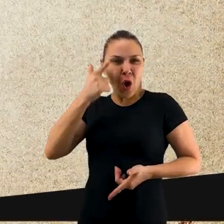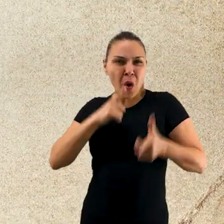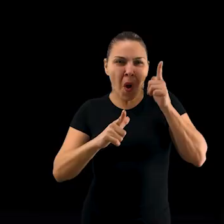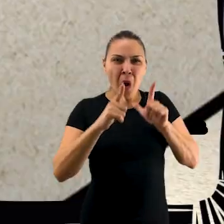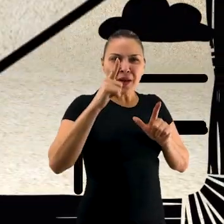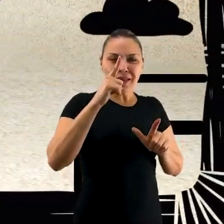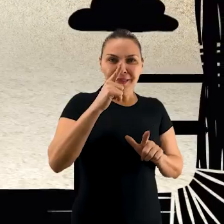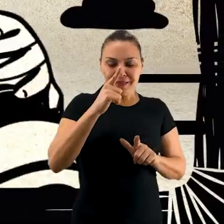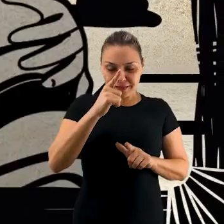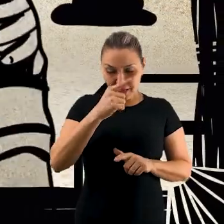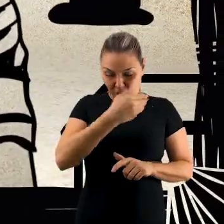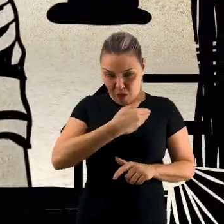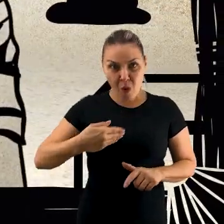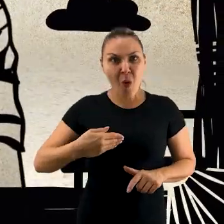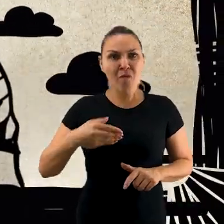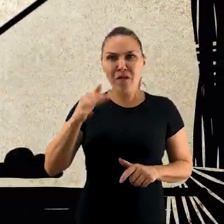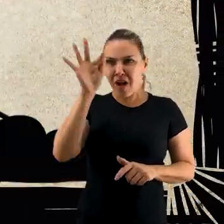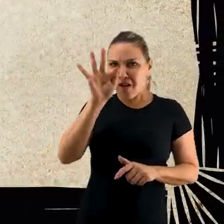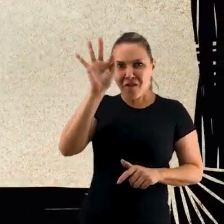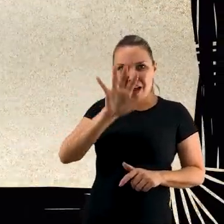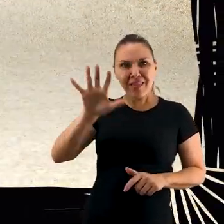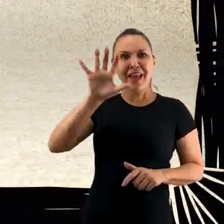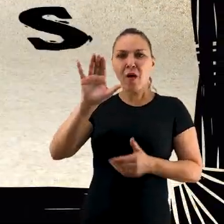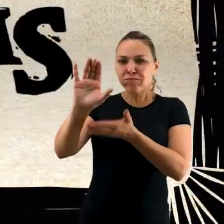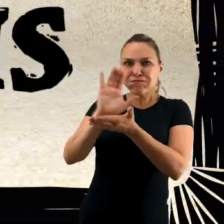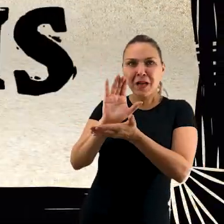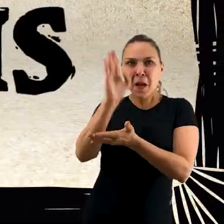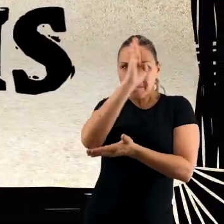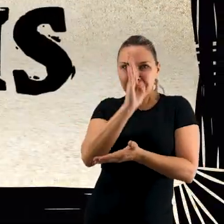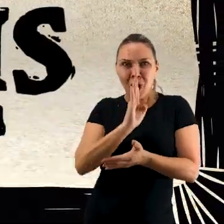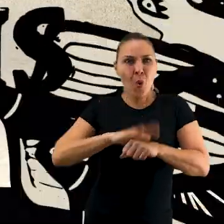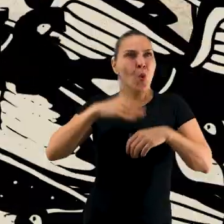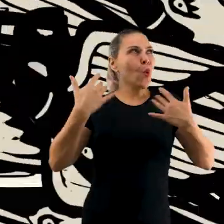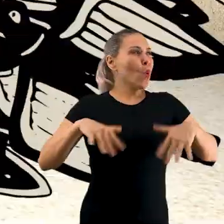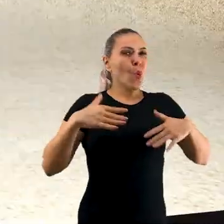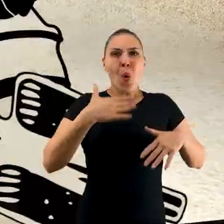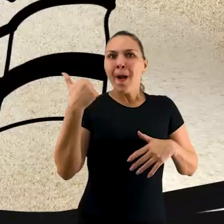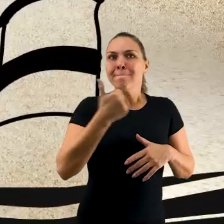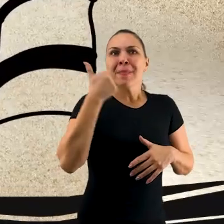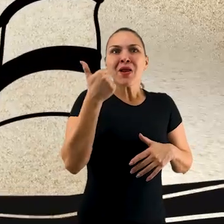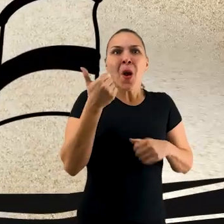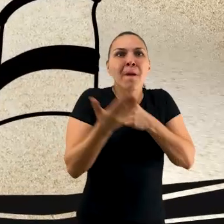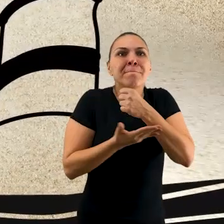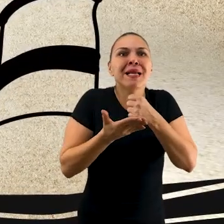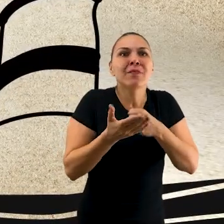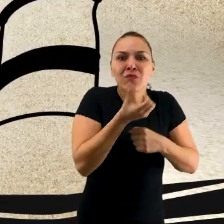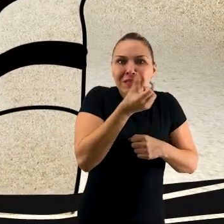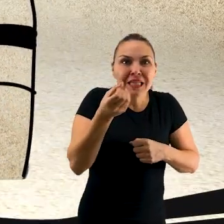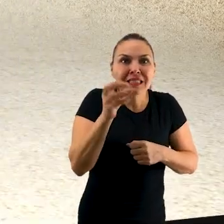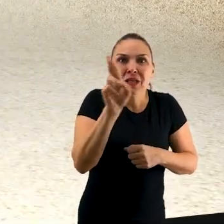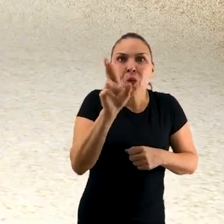Conquista do Governo Federal, Auxílio Brasil vale muito mais, no mínimo 600